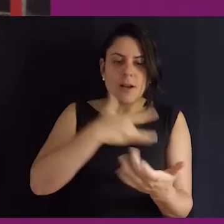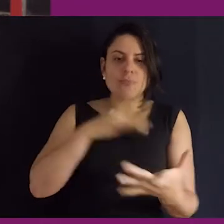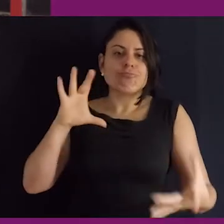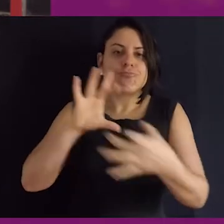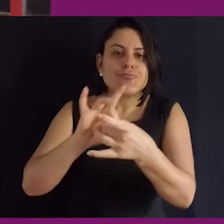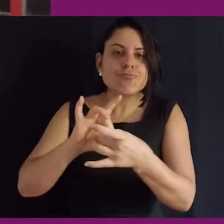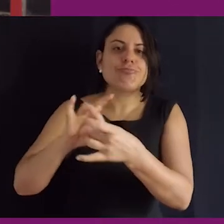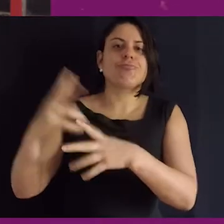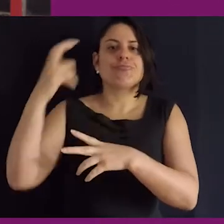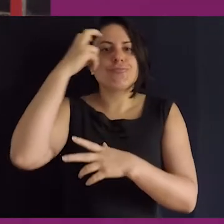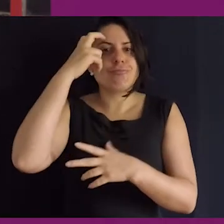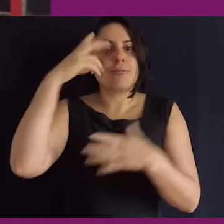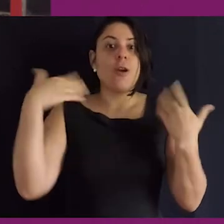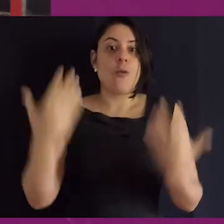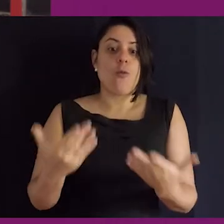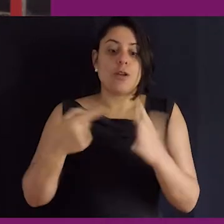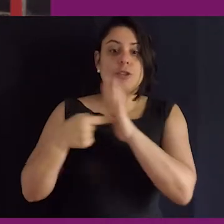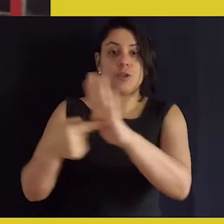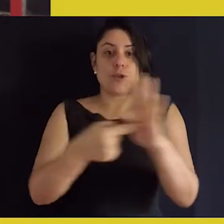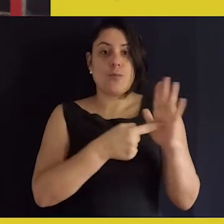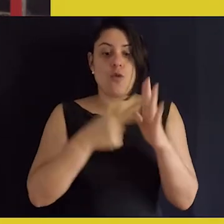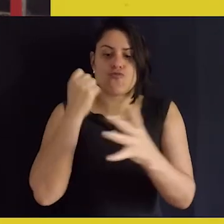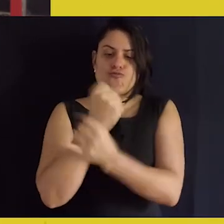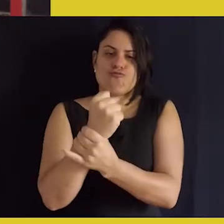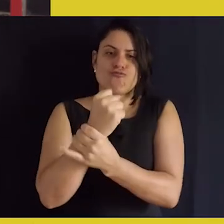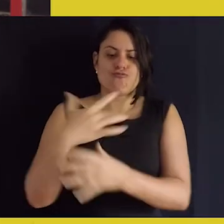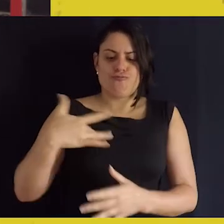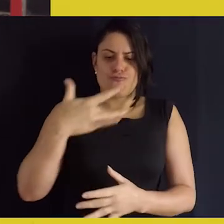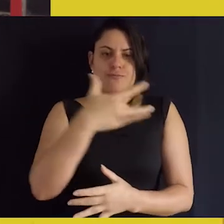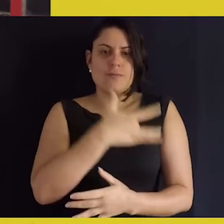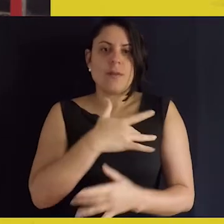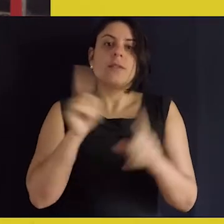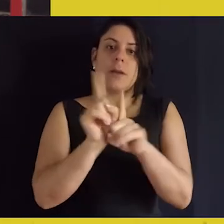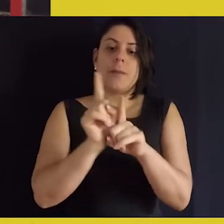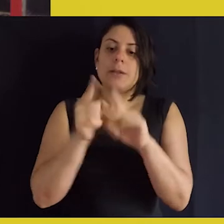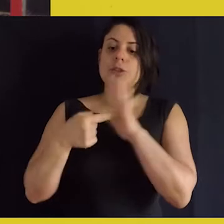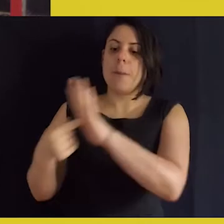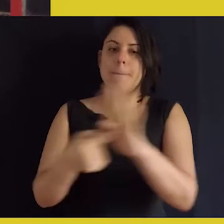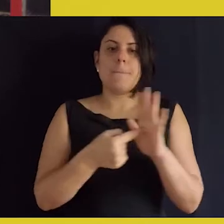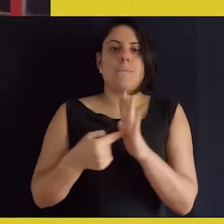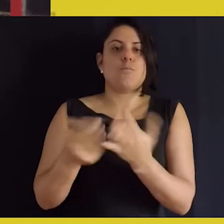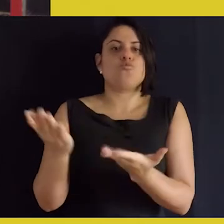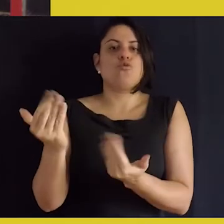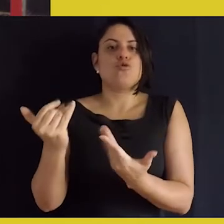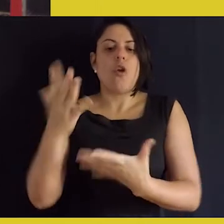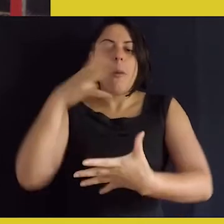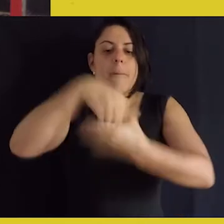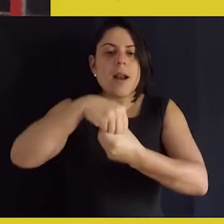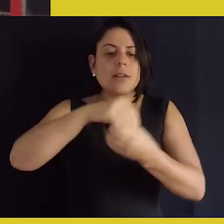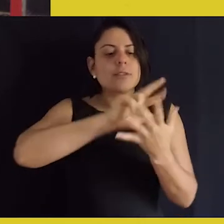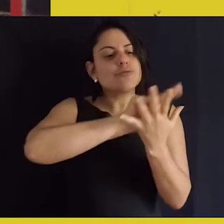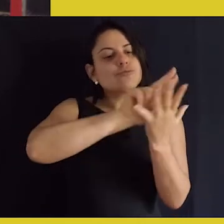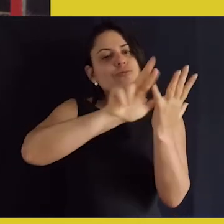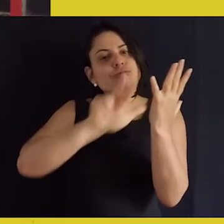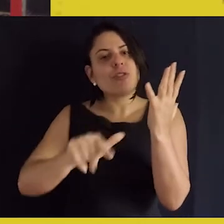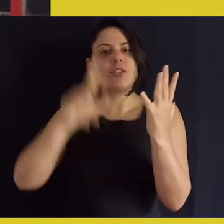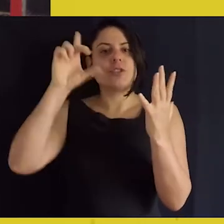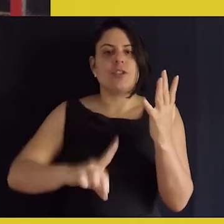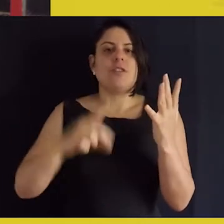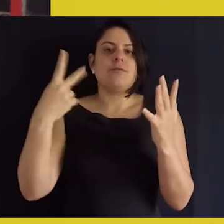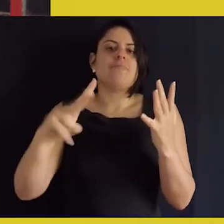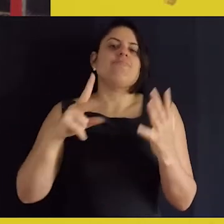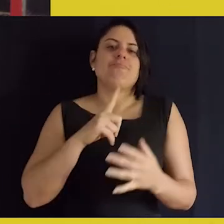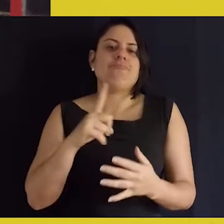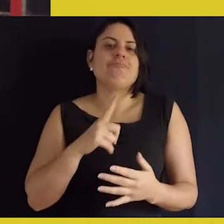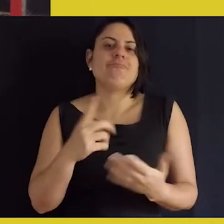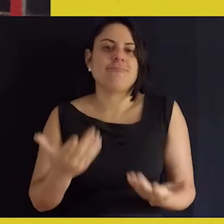de cultura, né? Quando a gente garante, quando a gente traz o direito à saúde, a gente também está trazendo o jovem para que ele se atente a todos os